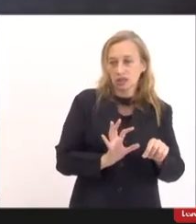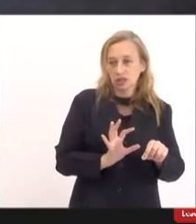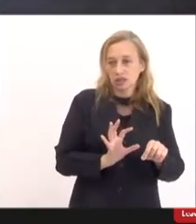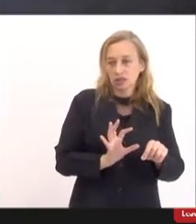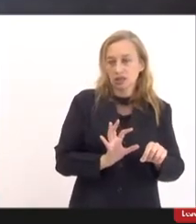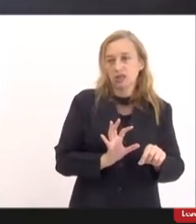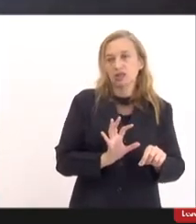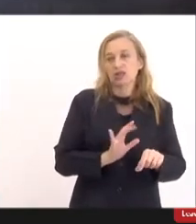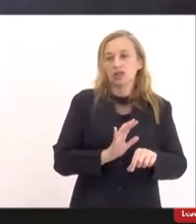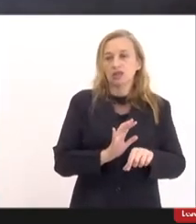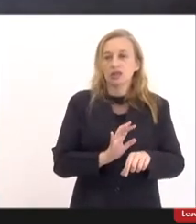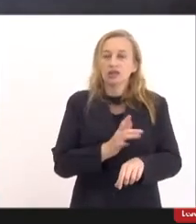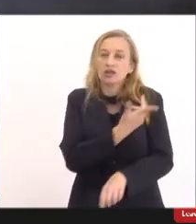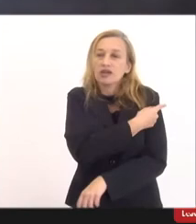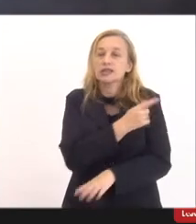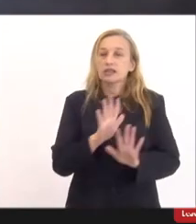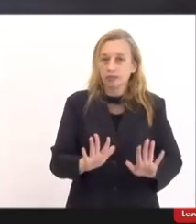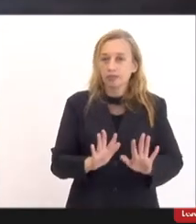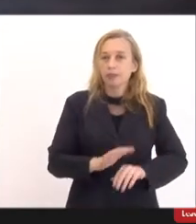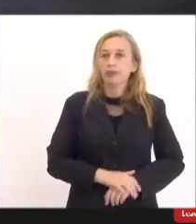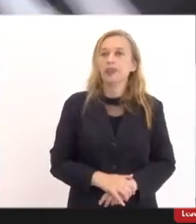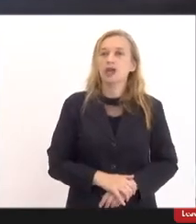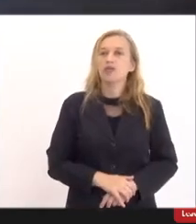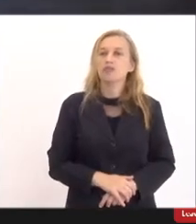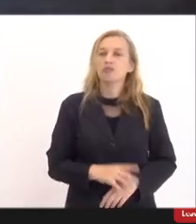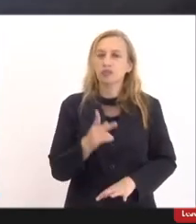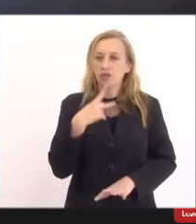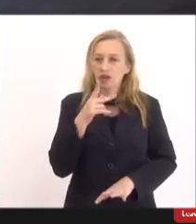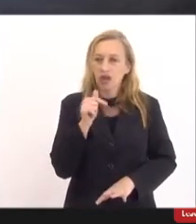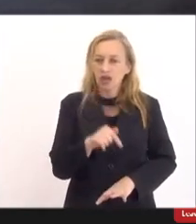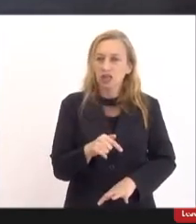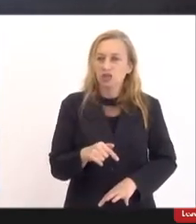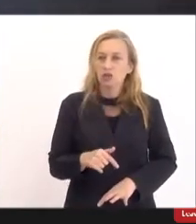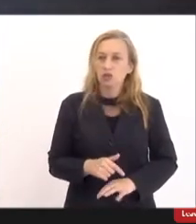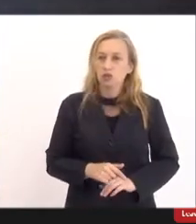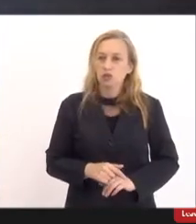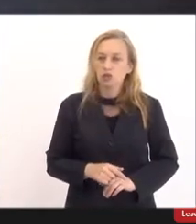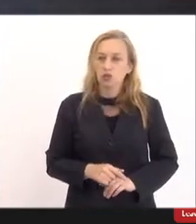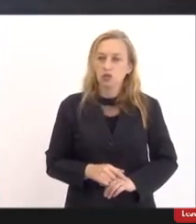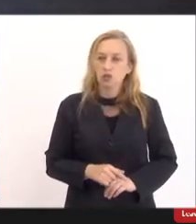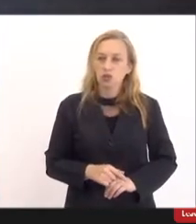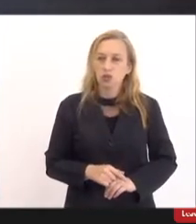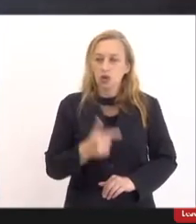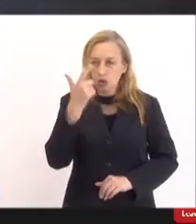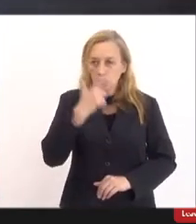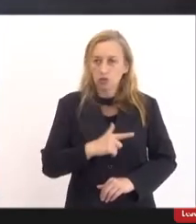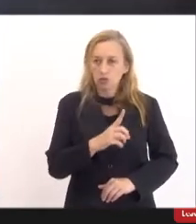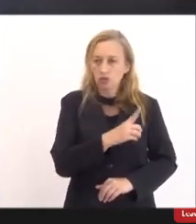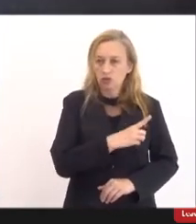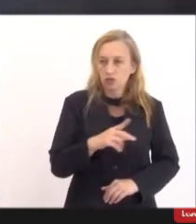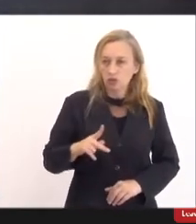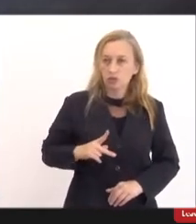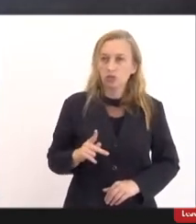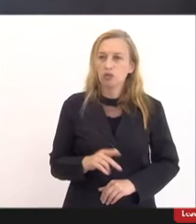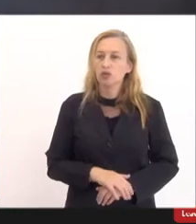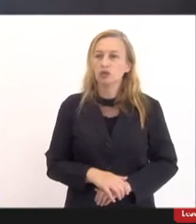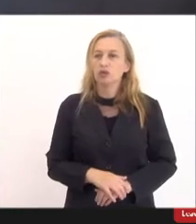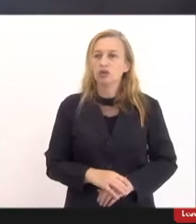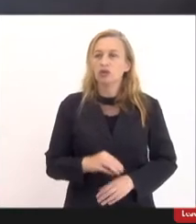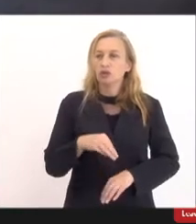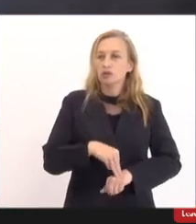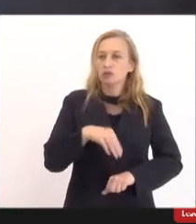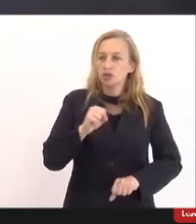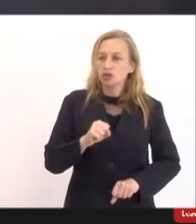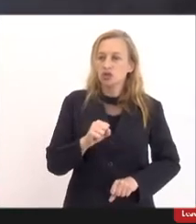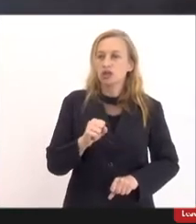maneira eu vou trazer aqui eu sou defensora pública mas eu fiz mestrado em